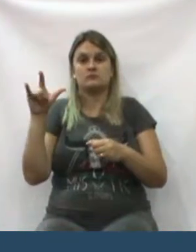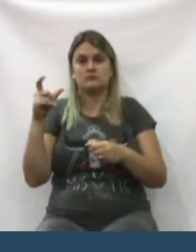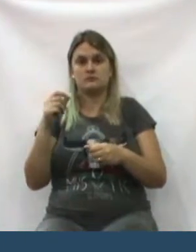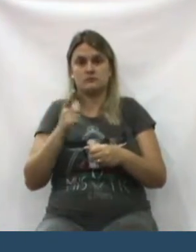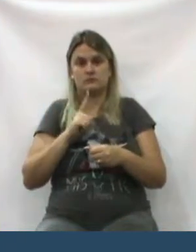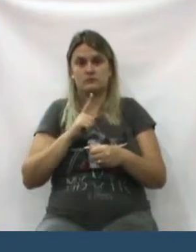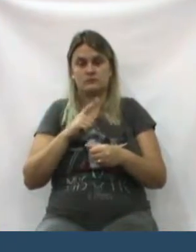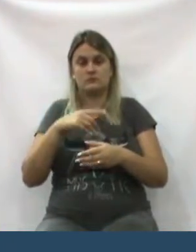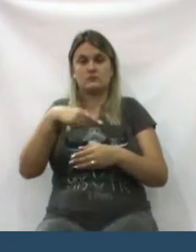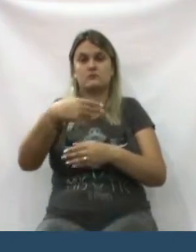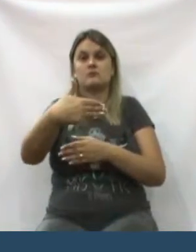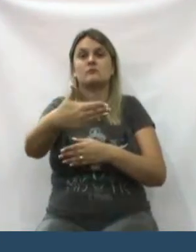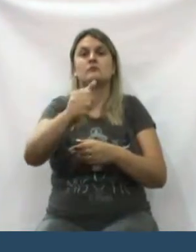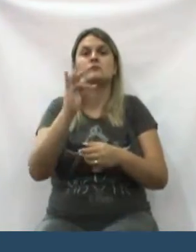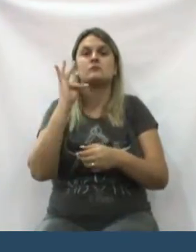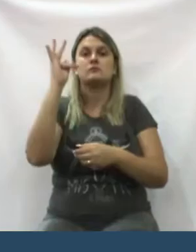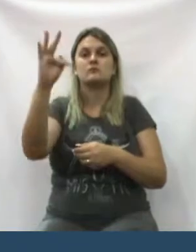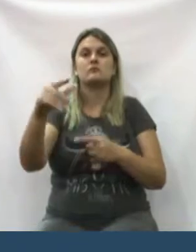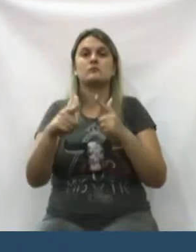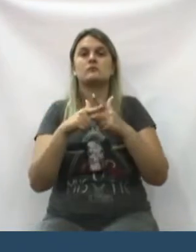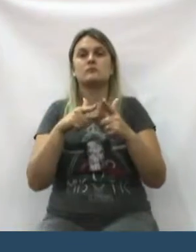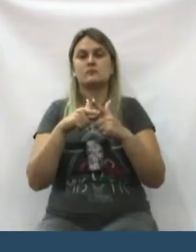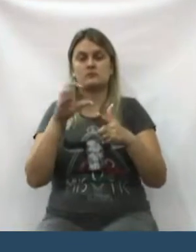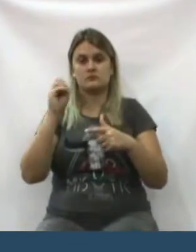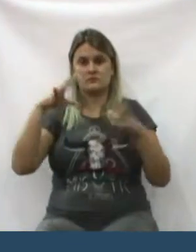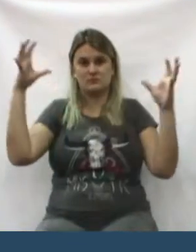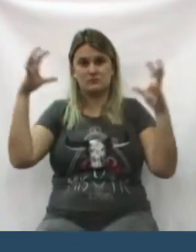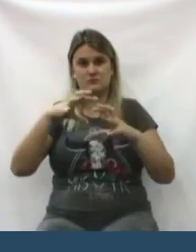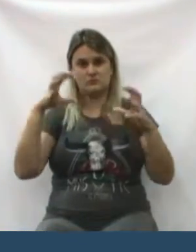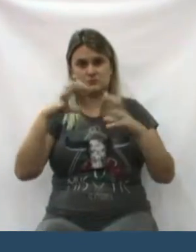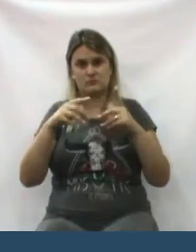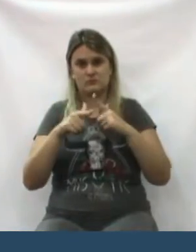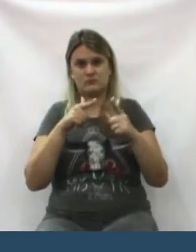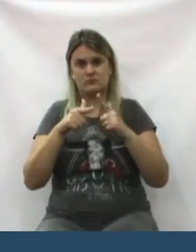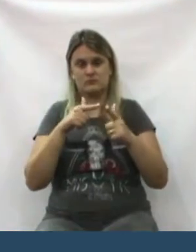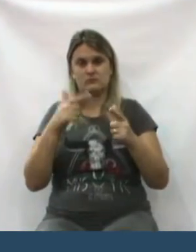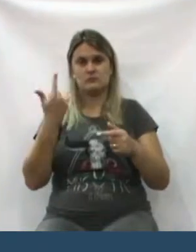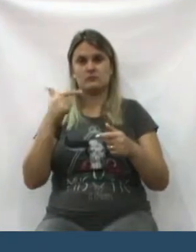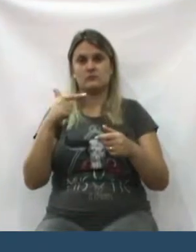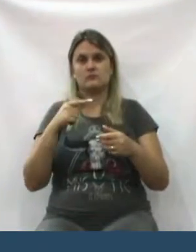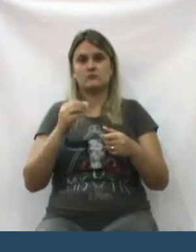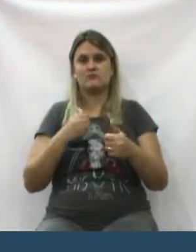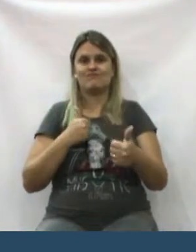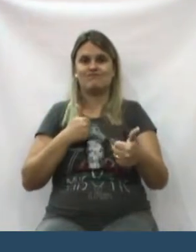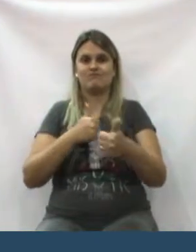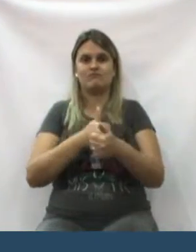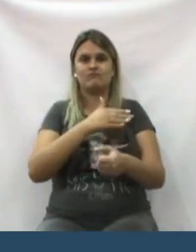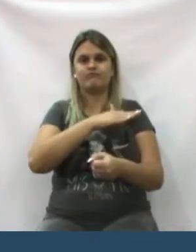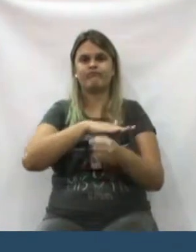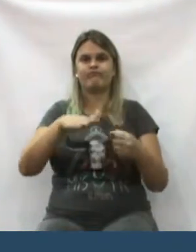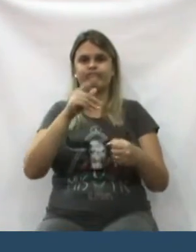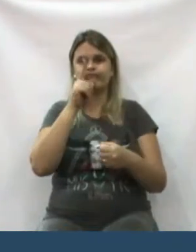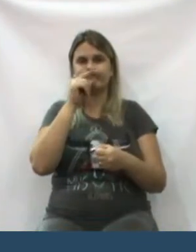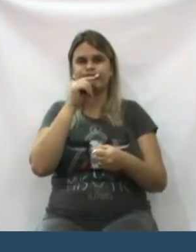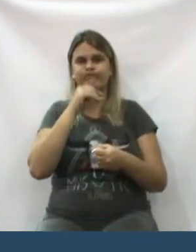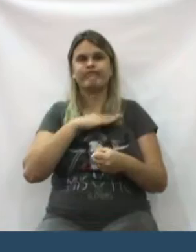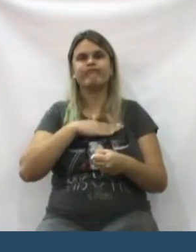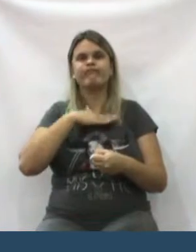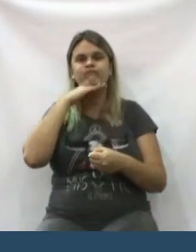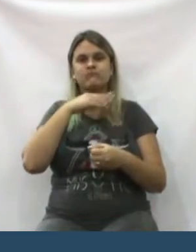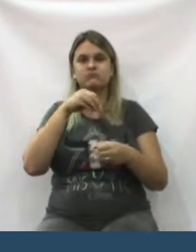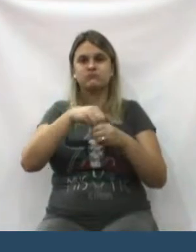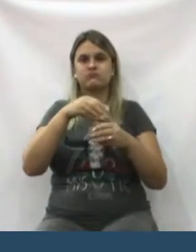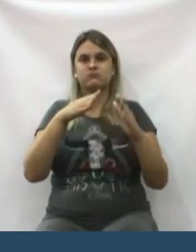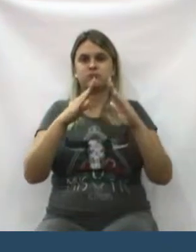Imagina as consequências que se fazem quando dá uma chuva muito grande. Não é o que impeça, realmente, das